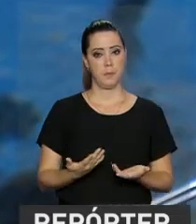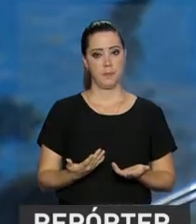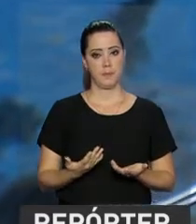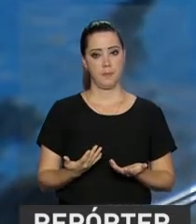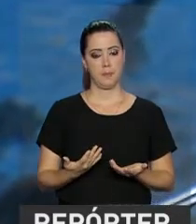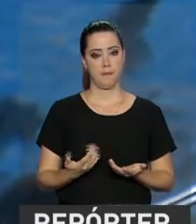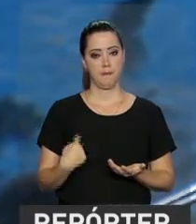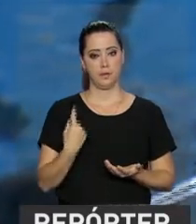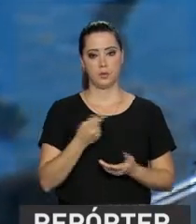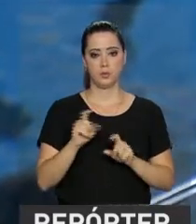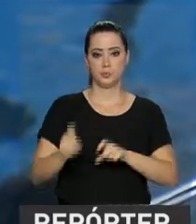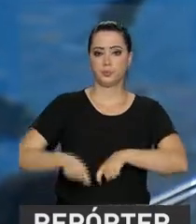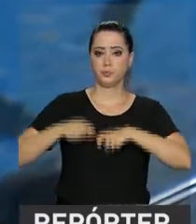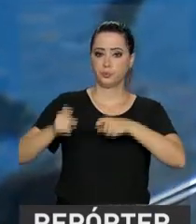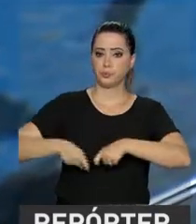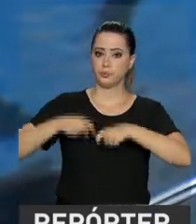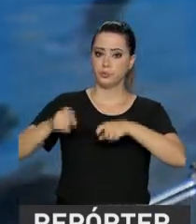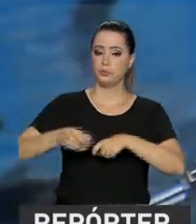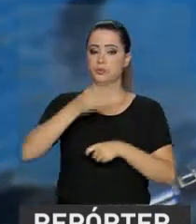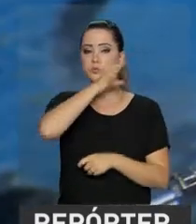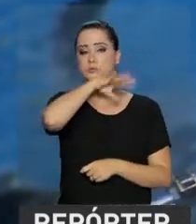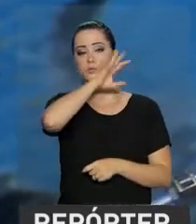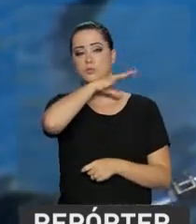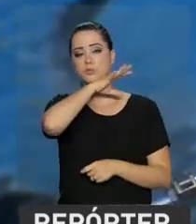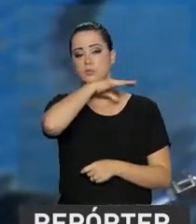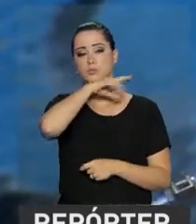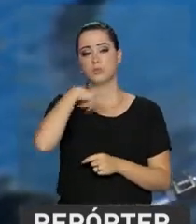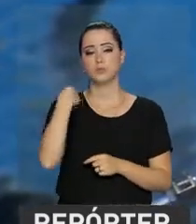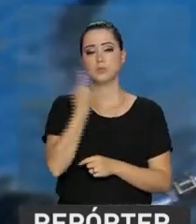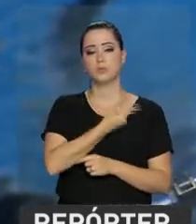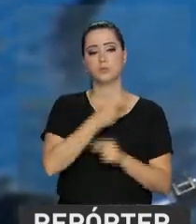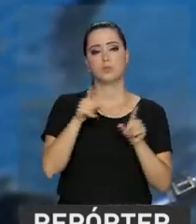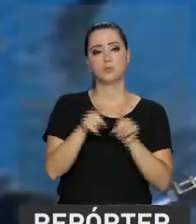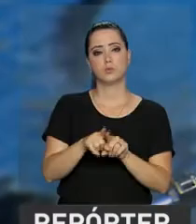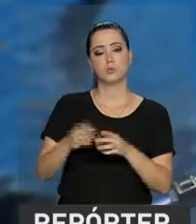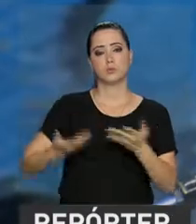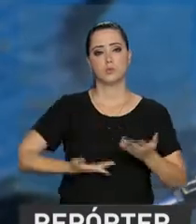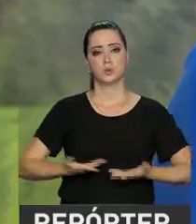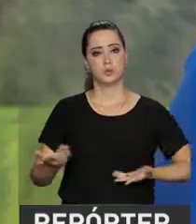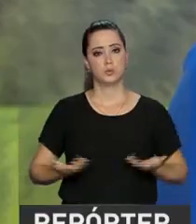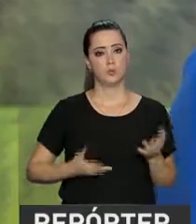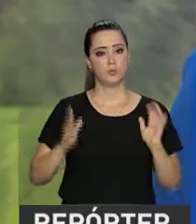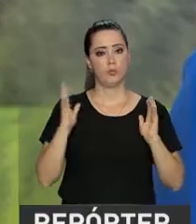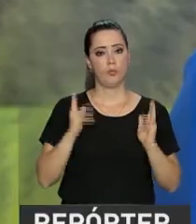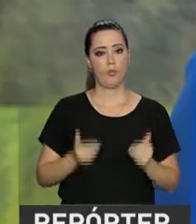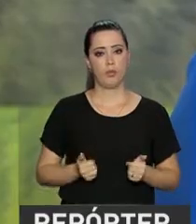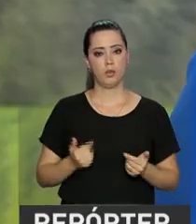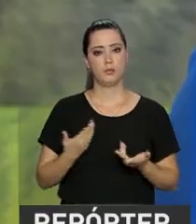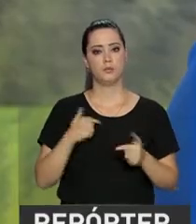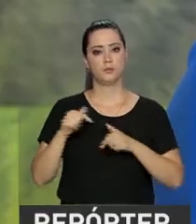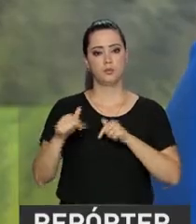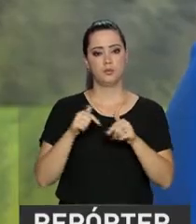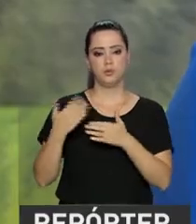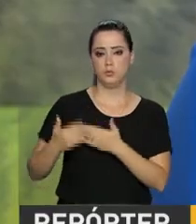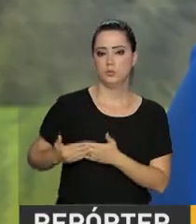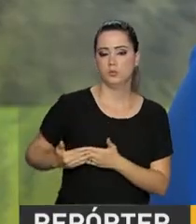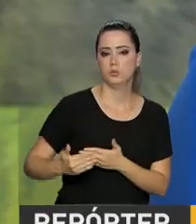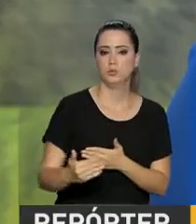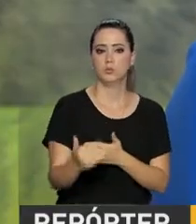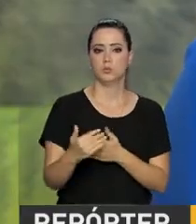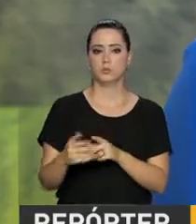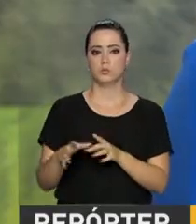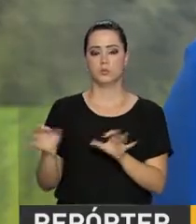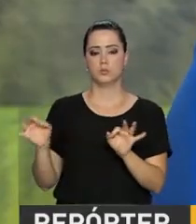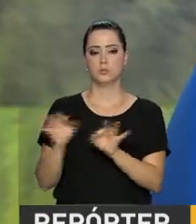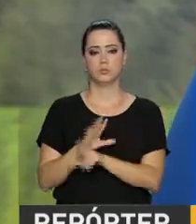da nossa agropecuária e da excelência do nosso serviço sanitário. As ações realizadas ao longo da história